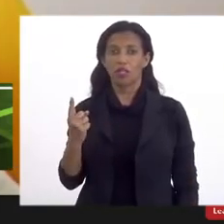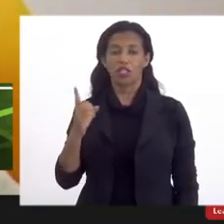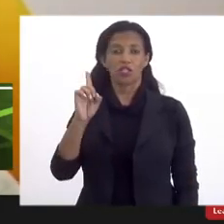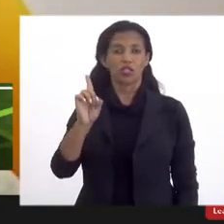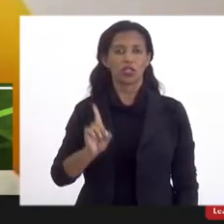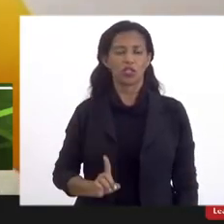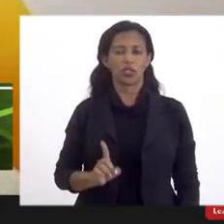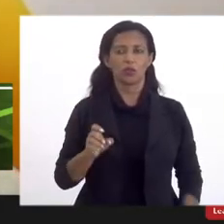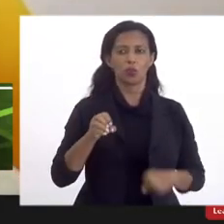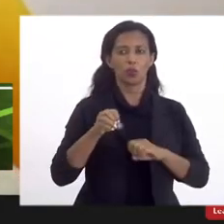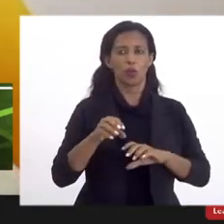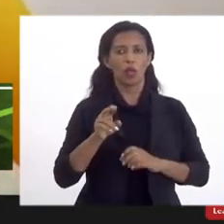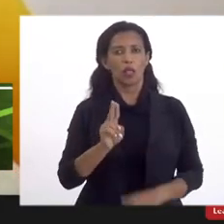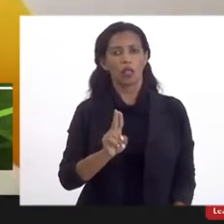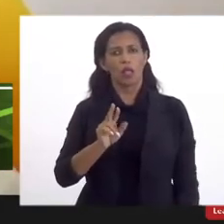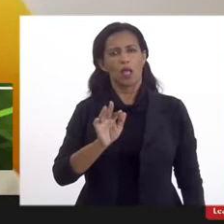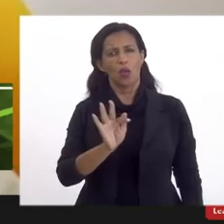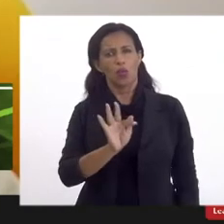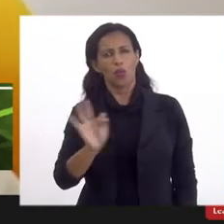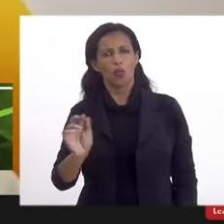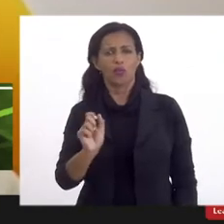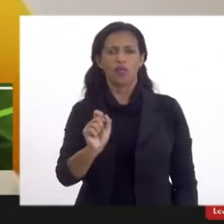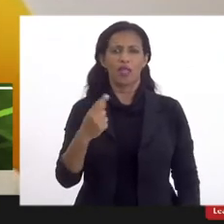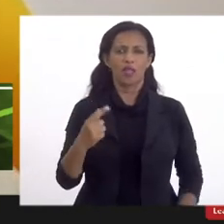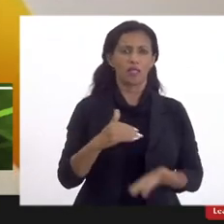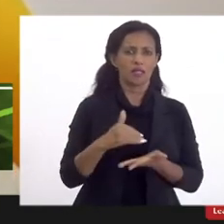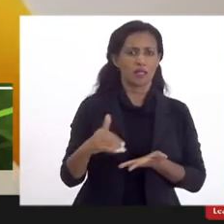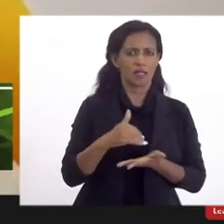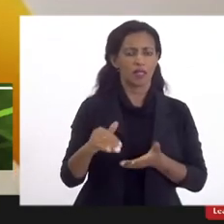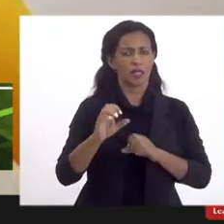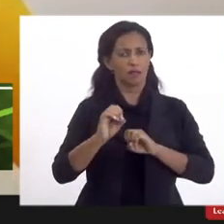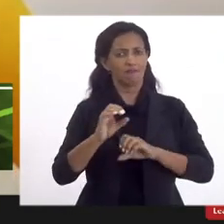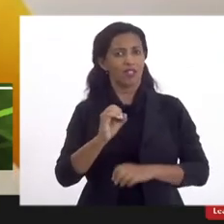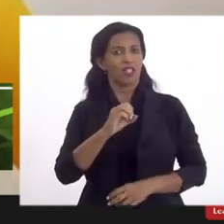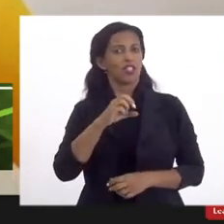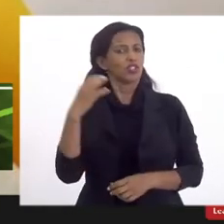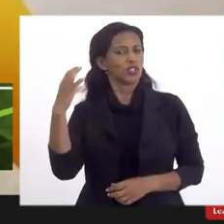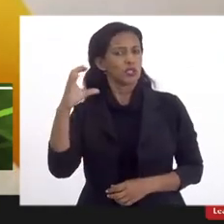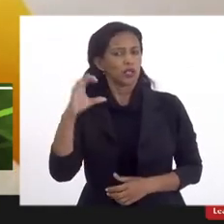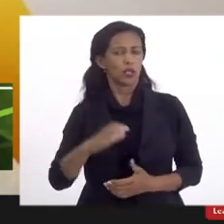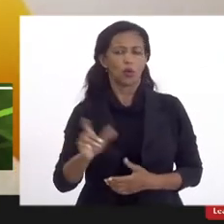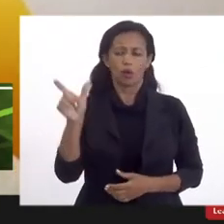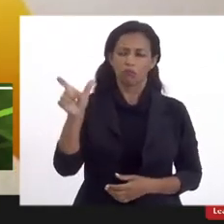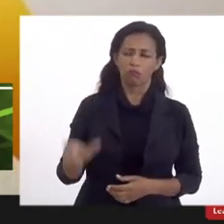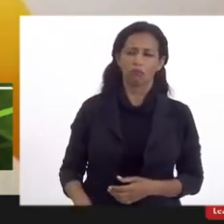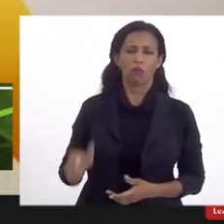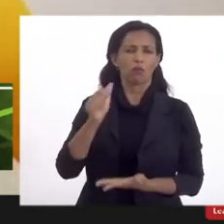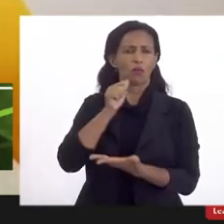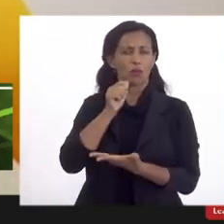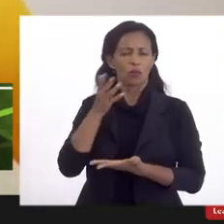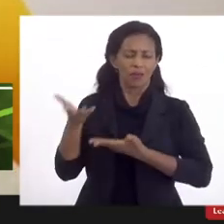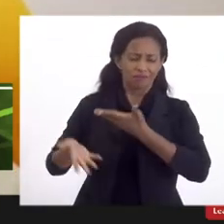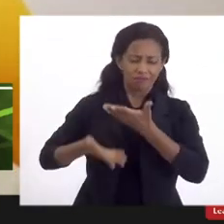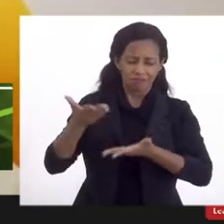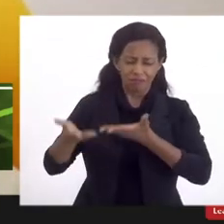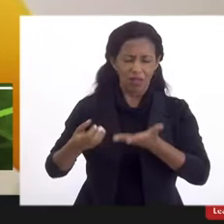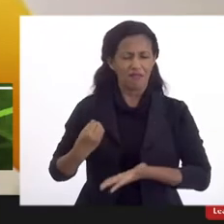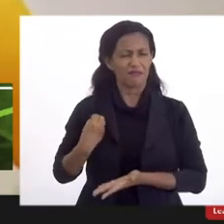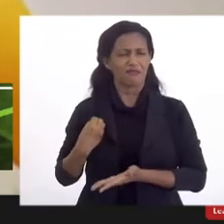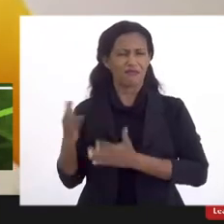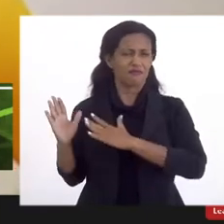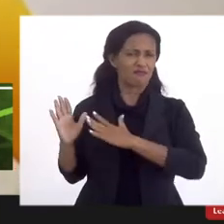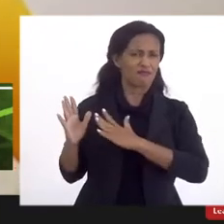da Faculdade de Educação da UF, ex-secretária de Educação de Niterói, uma pessoa, uma mulher que dedicou sua vida